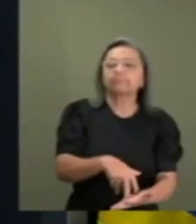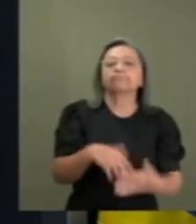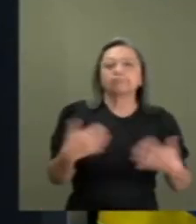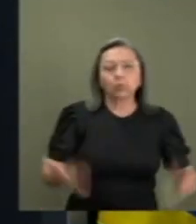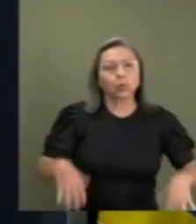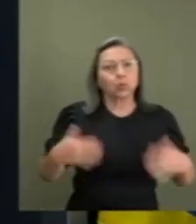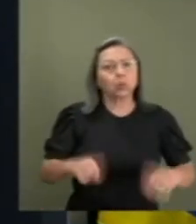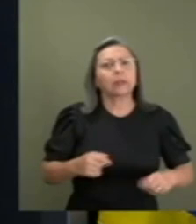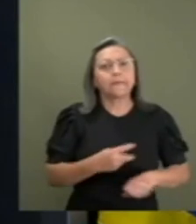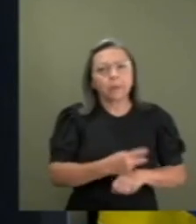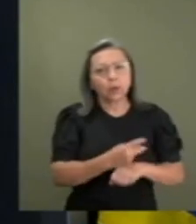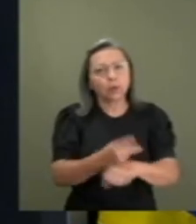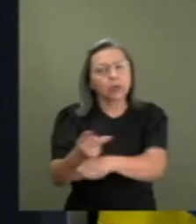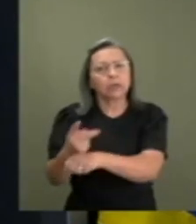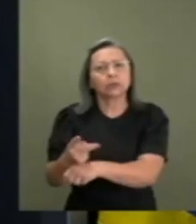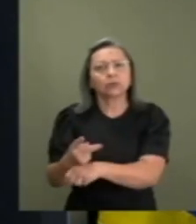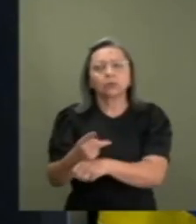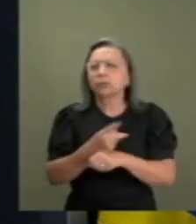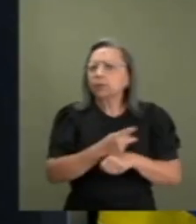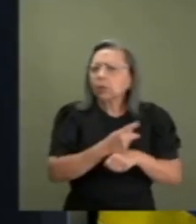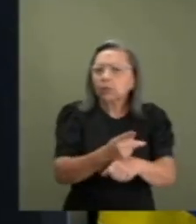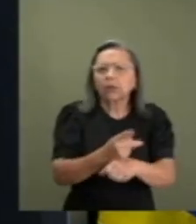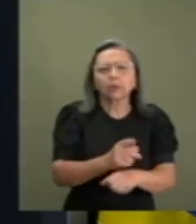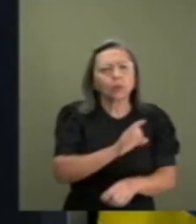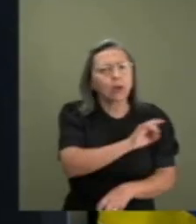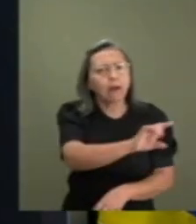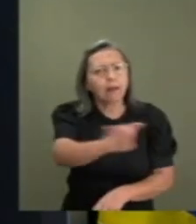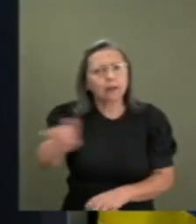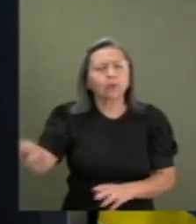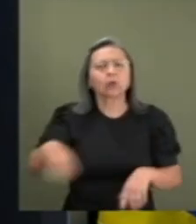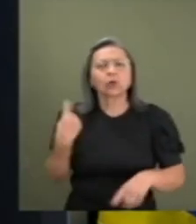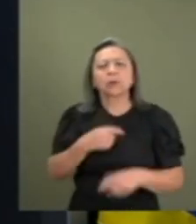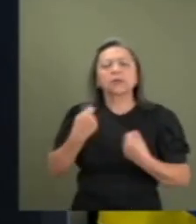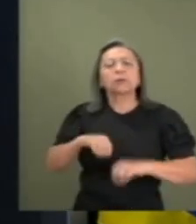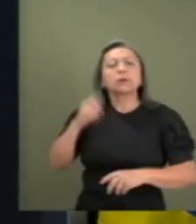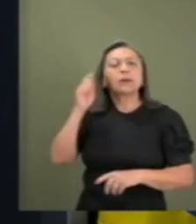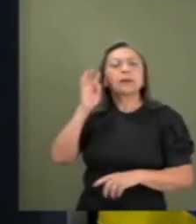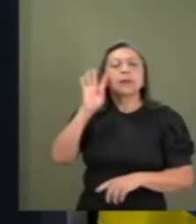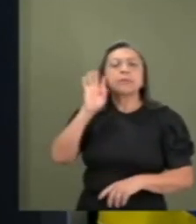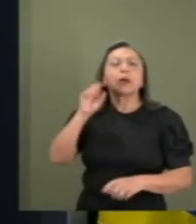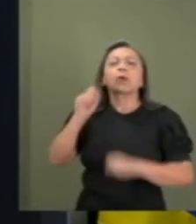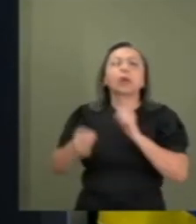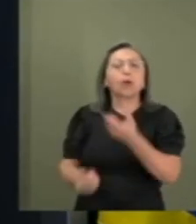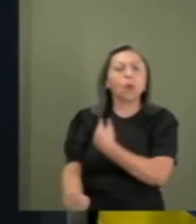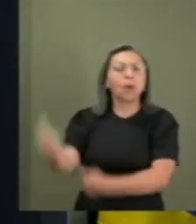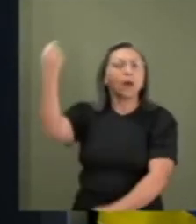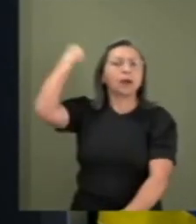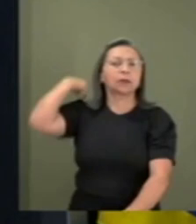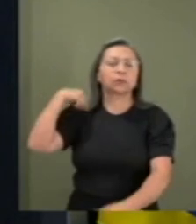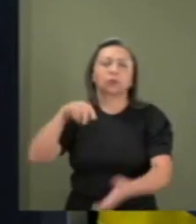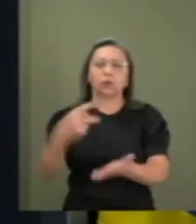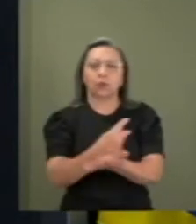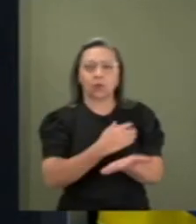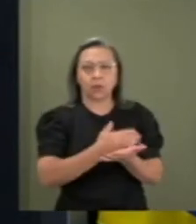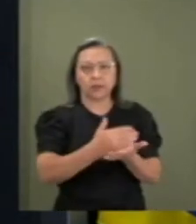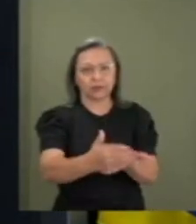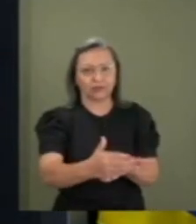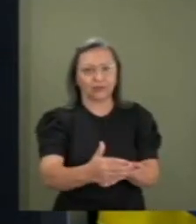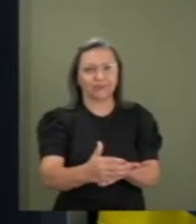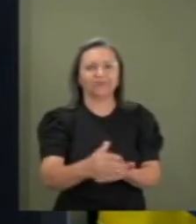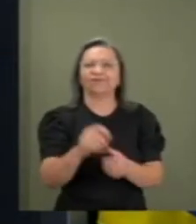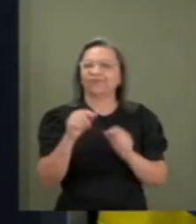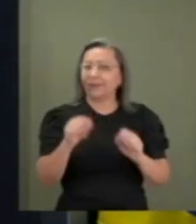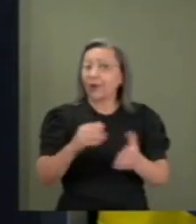atrás de um a um. A gente precisa lembrar quando é que isso começou. E isso começou